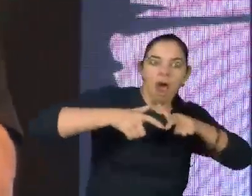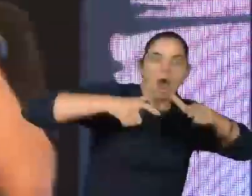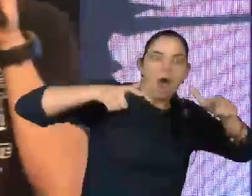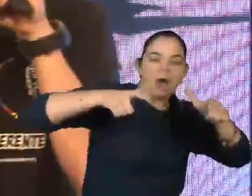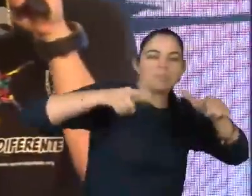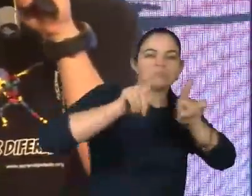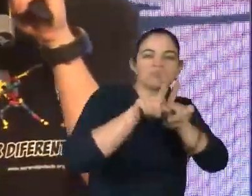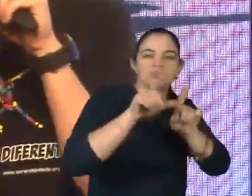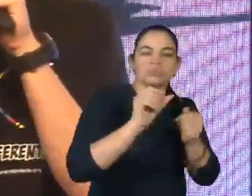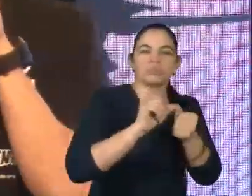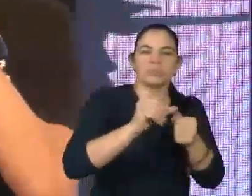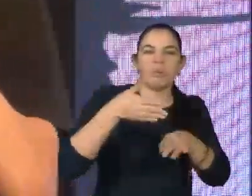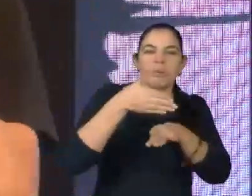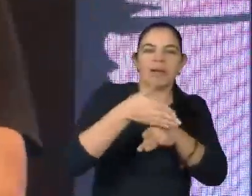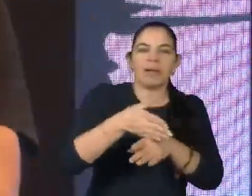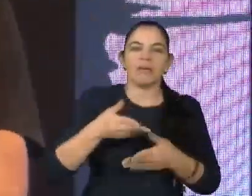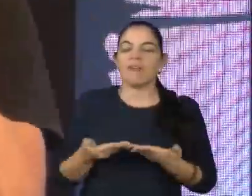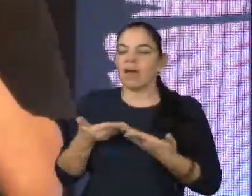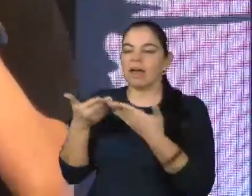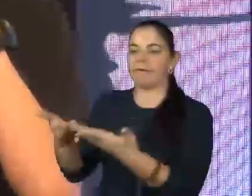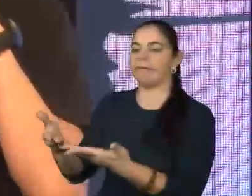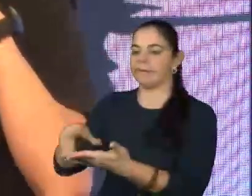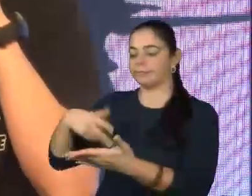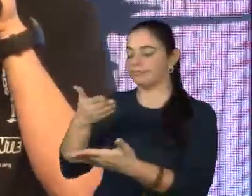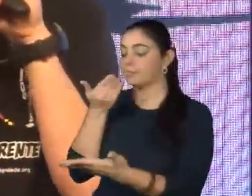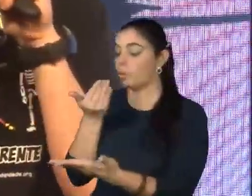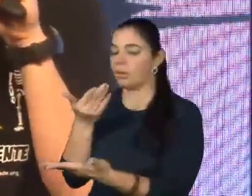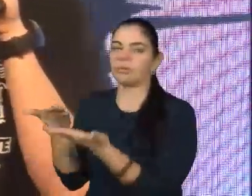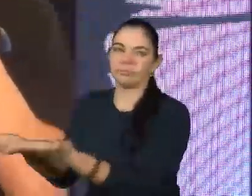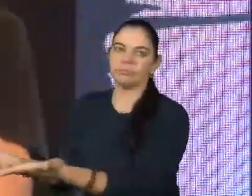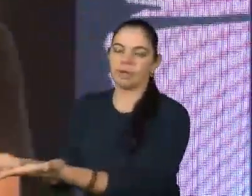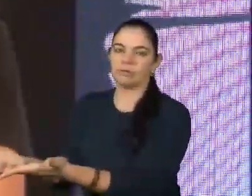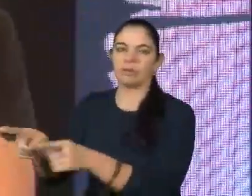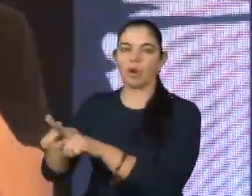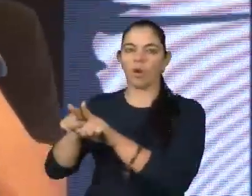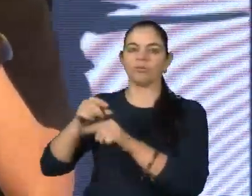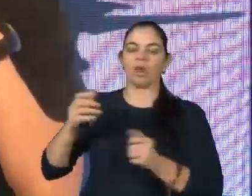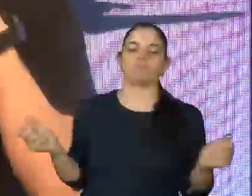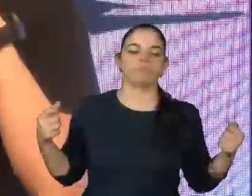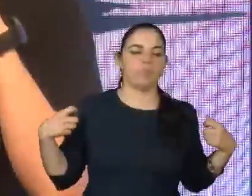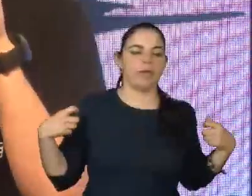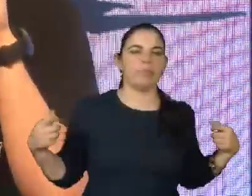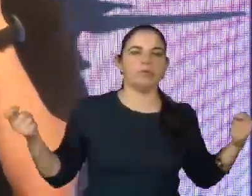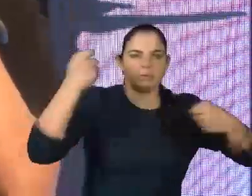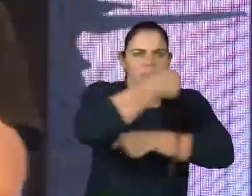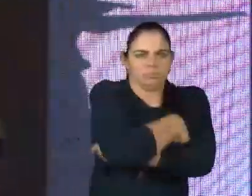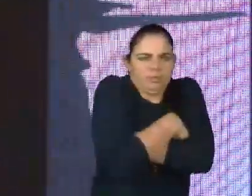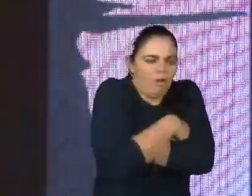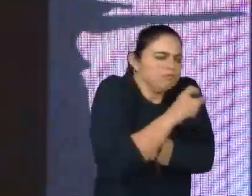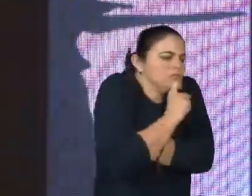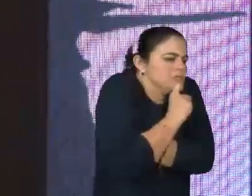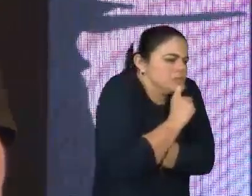Assistencialismo é quando você vai lá e dá um prato de comida para alguém que está com fome, ou dá um cobertor para alguém que está com frio.